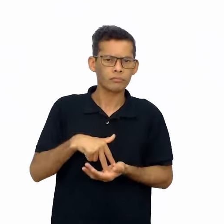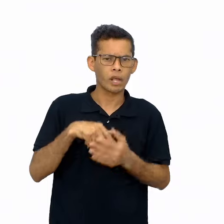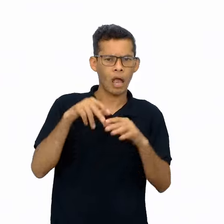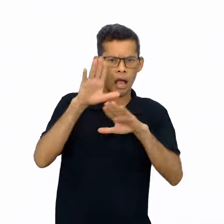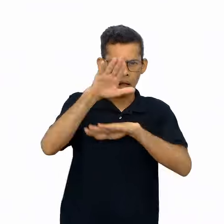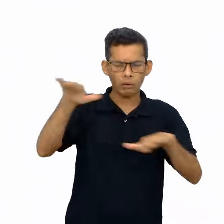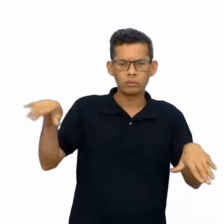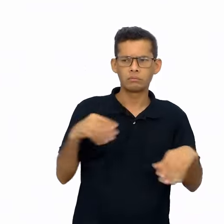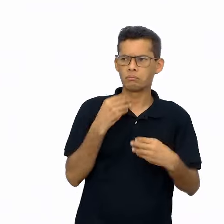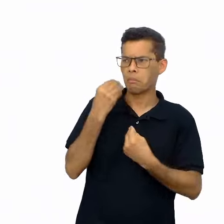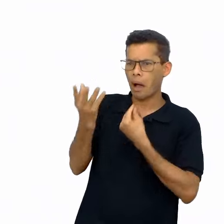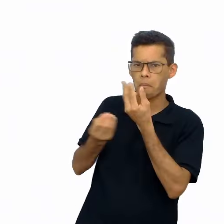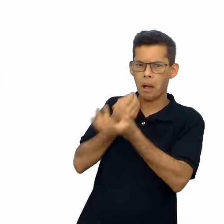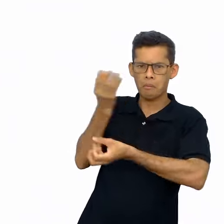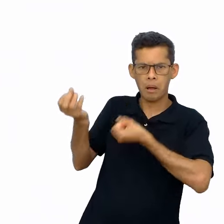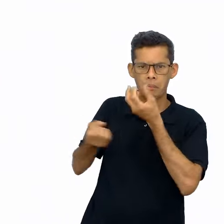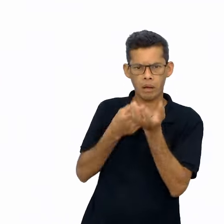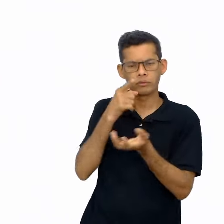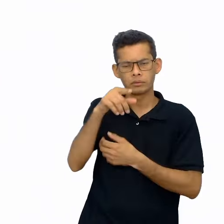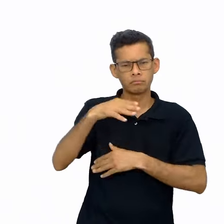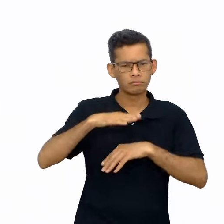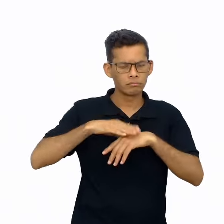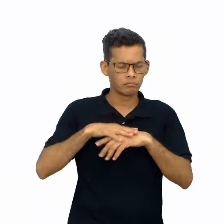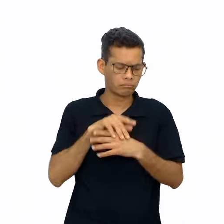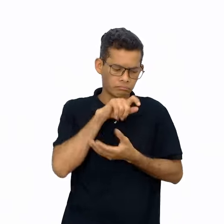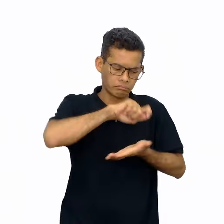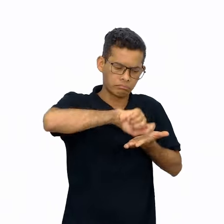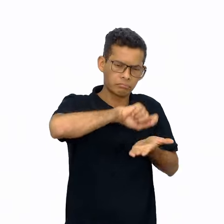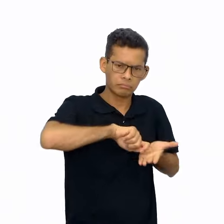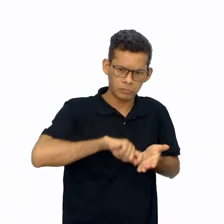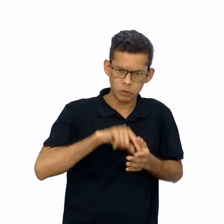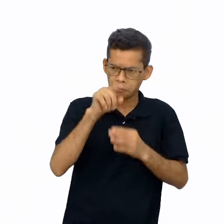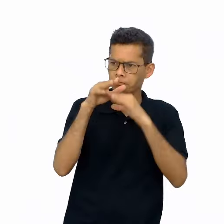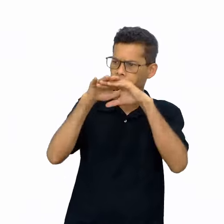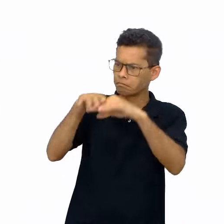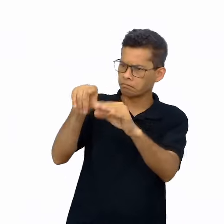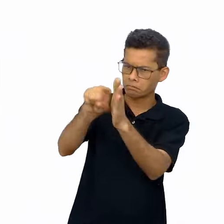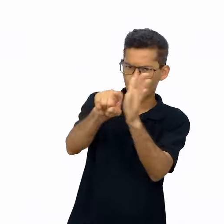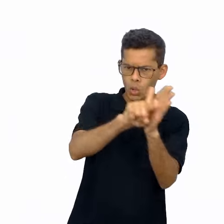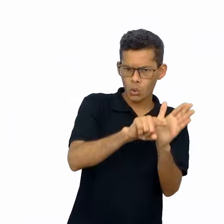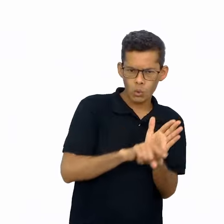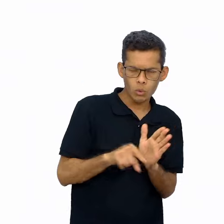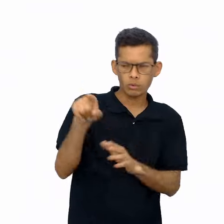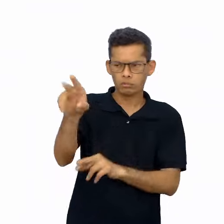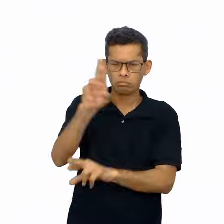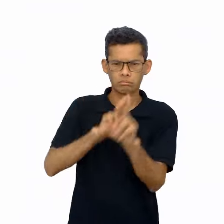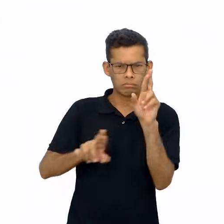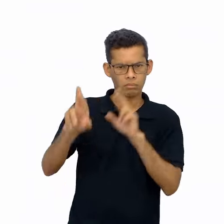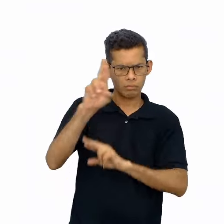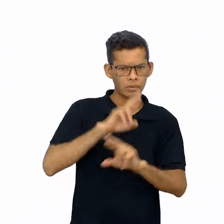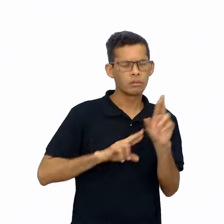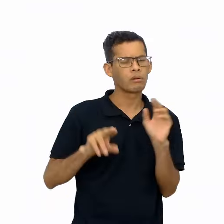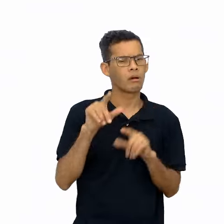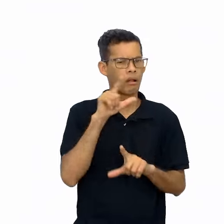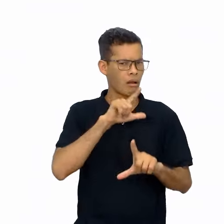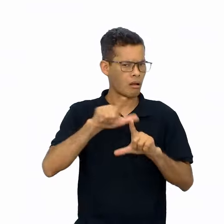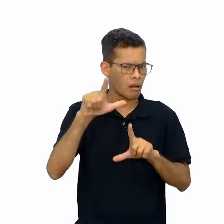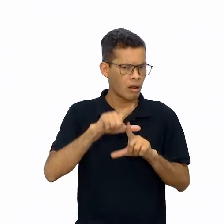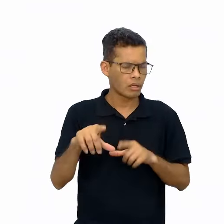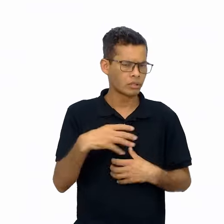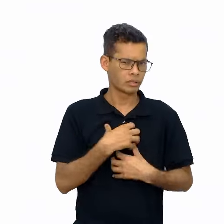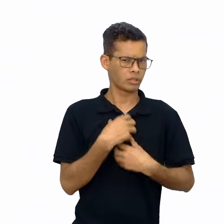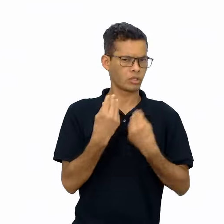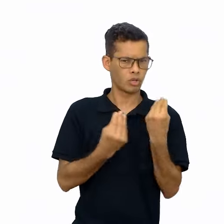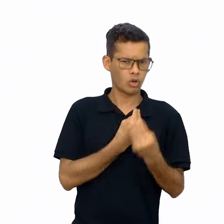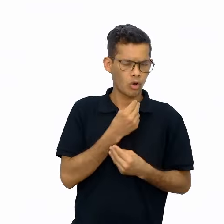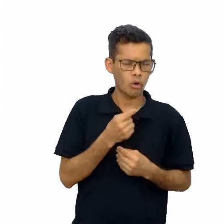comportamentos escritores por meio de questionamentos que garantam a paragrafação, o entrego adequado da letra maiúscula, os